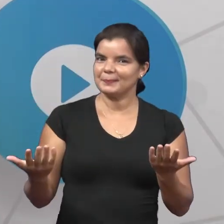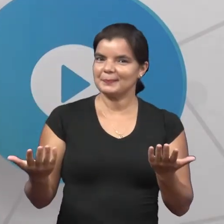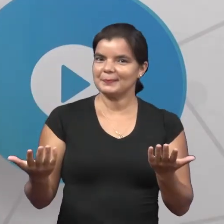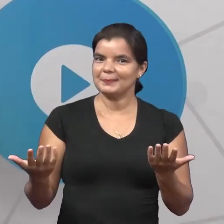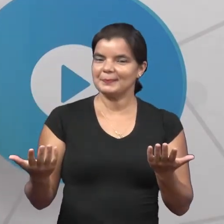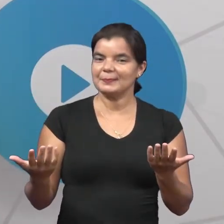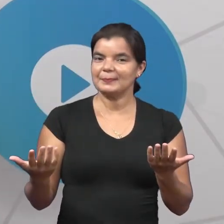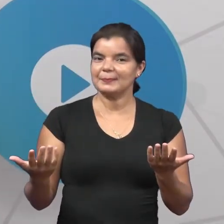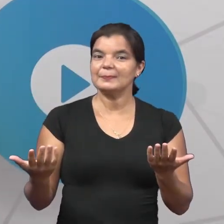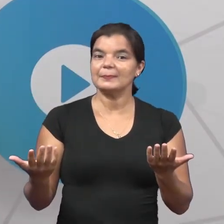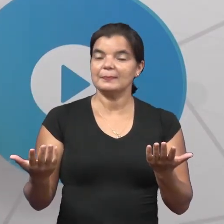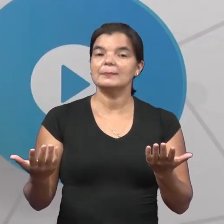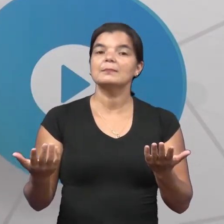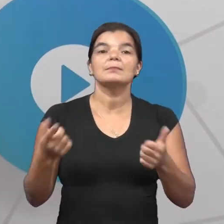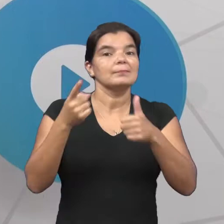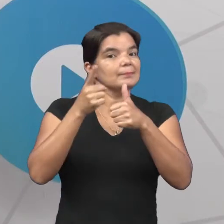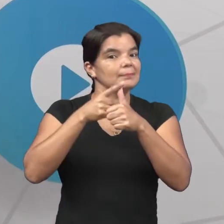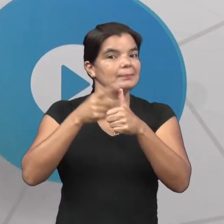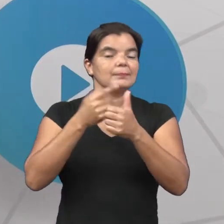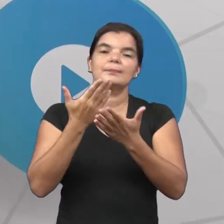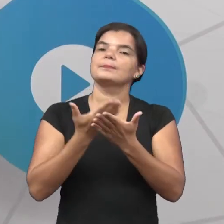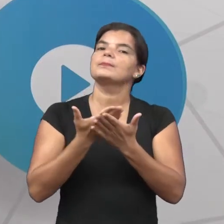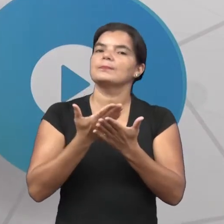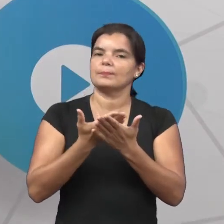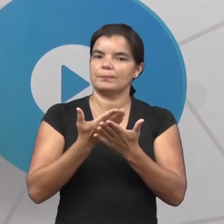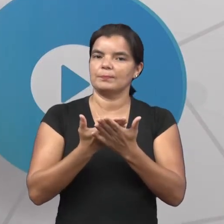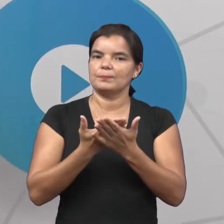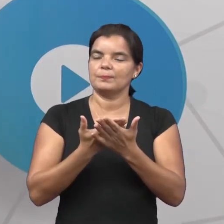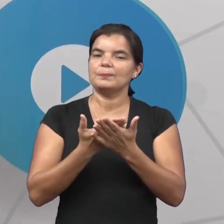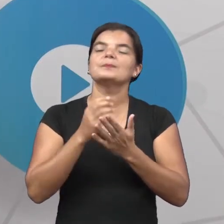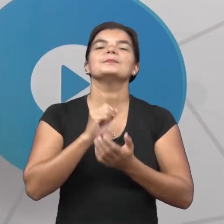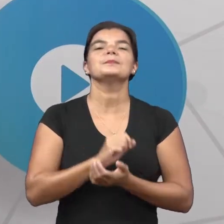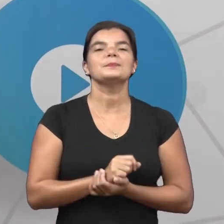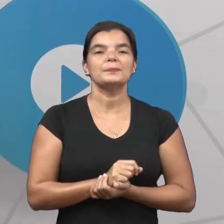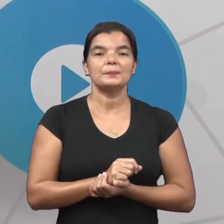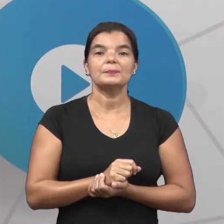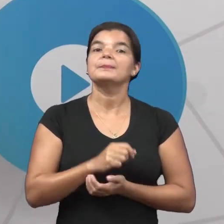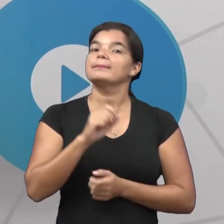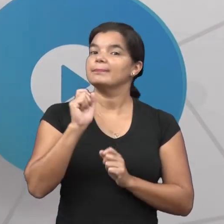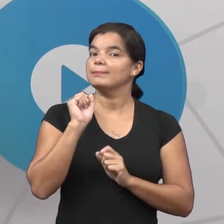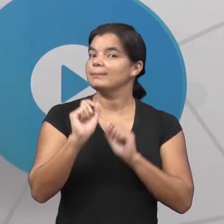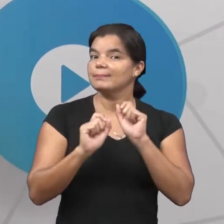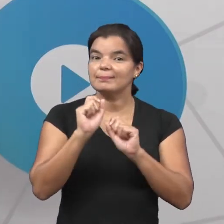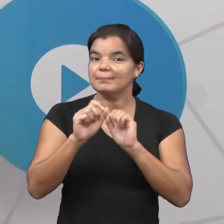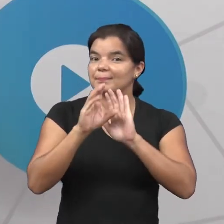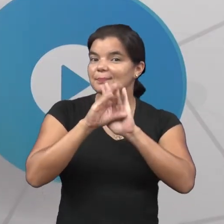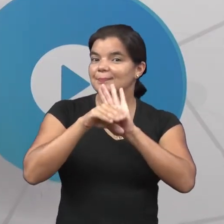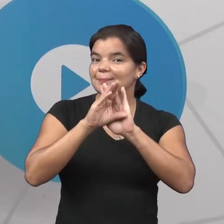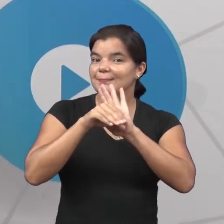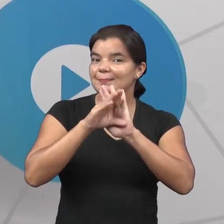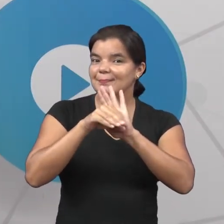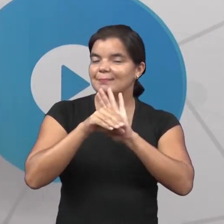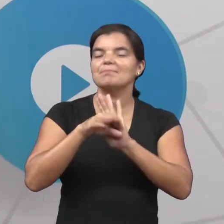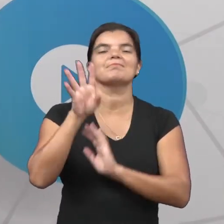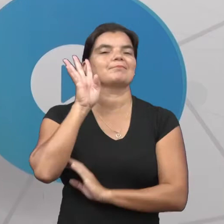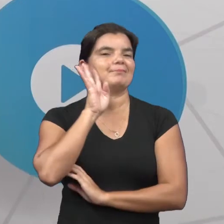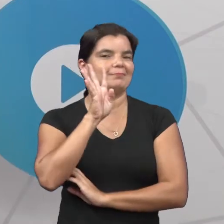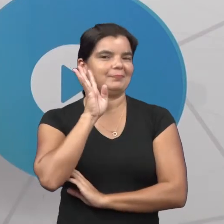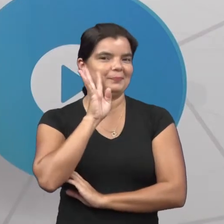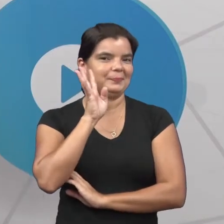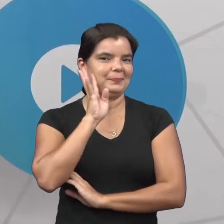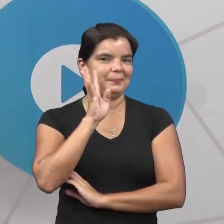na nossa primeira aula, aula número 1, nós vamos abordar um conteúdo bem legal.